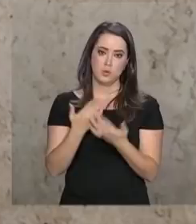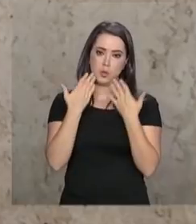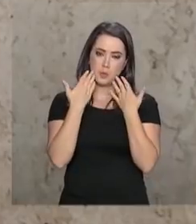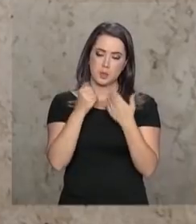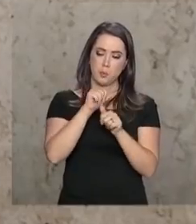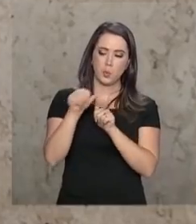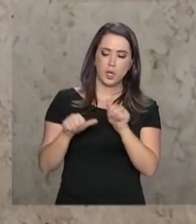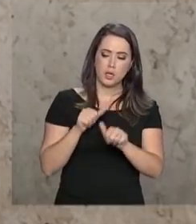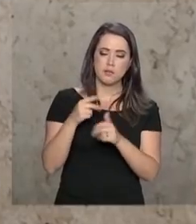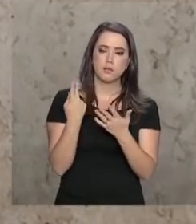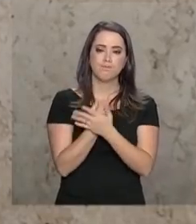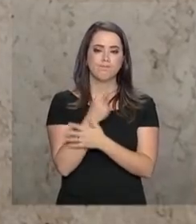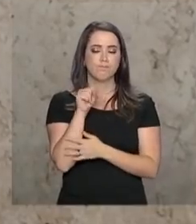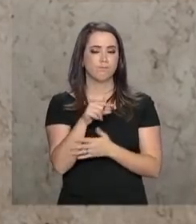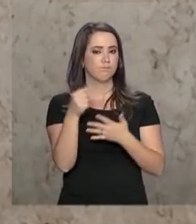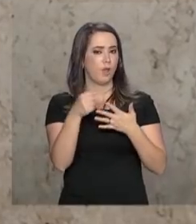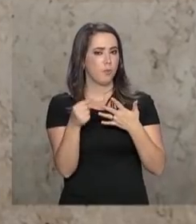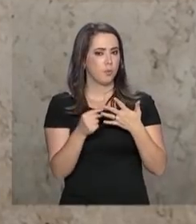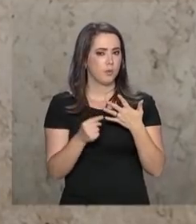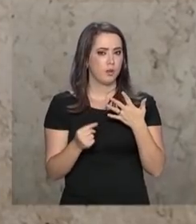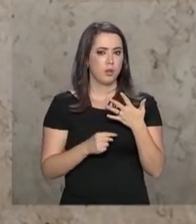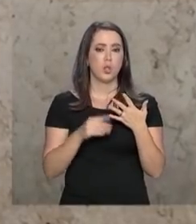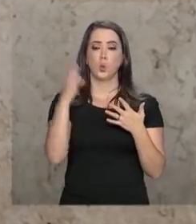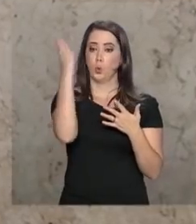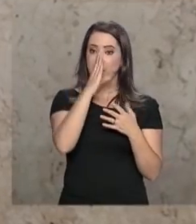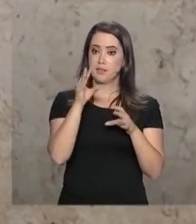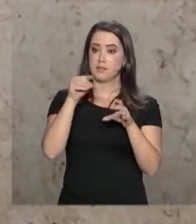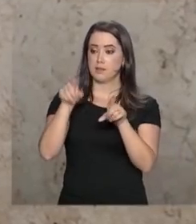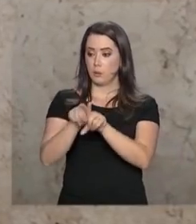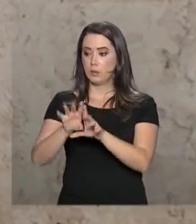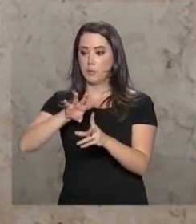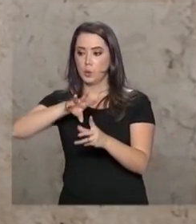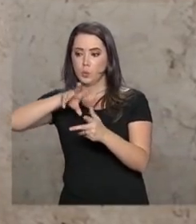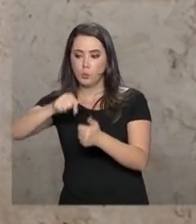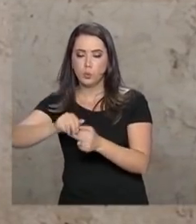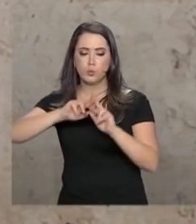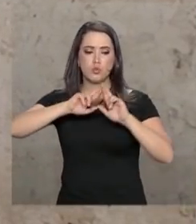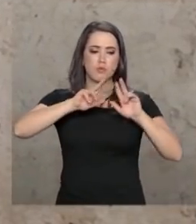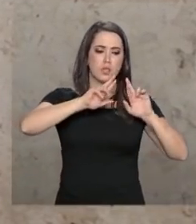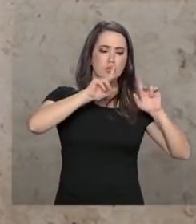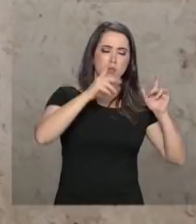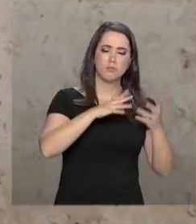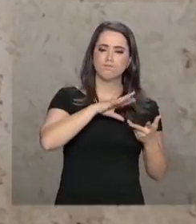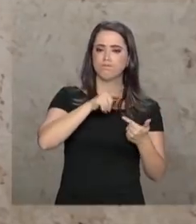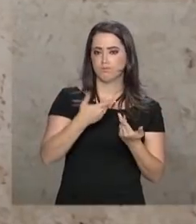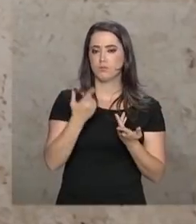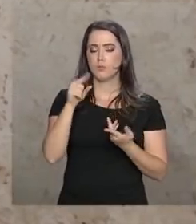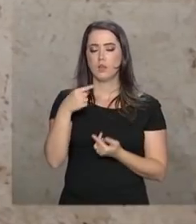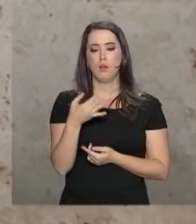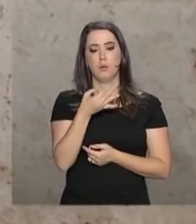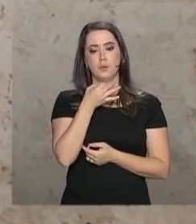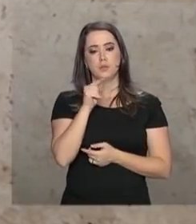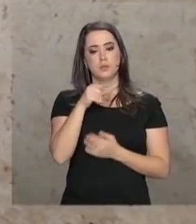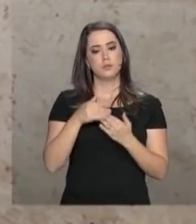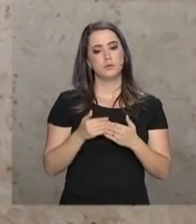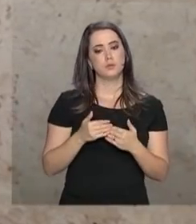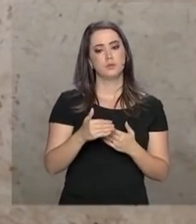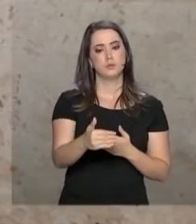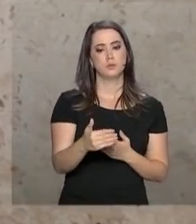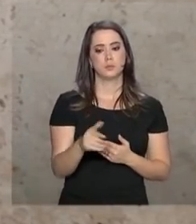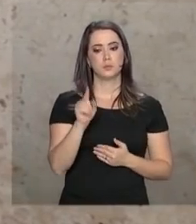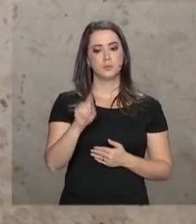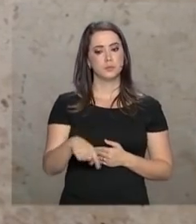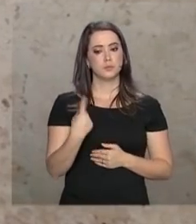as mudanças que estão se verificando, não somente no Brasil, no mundo inteiro. E eu acho que, a partir disso,